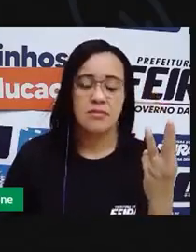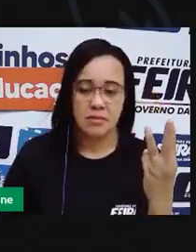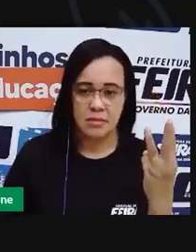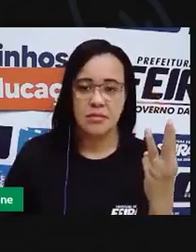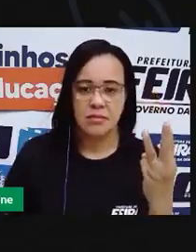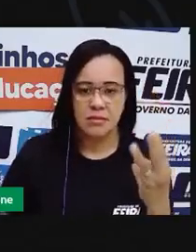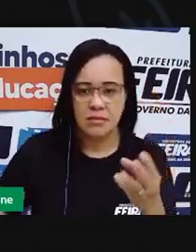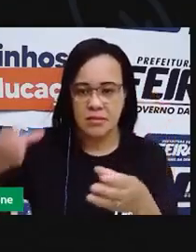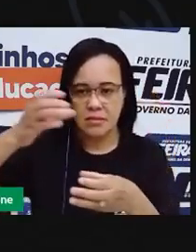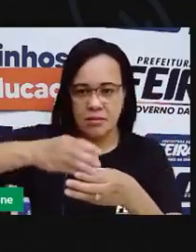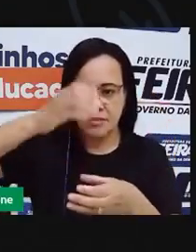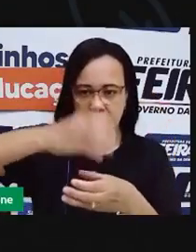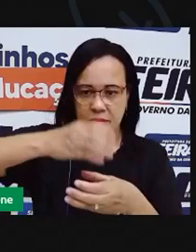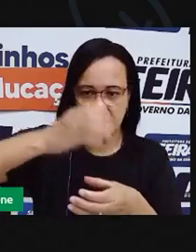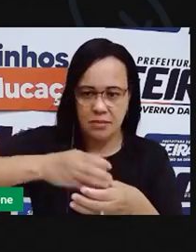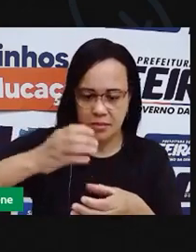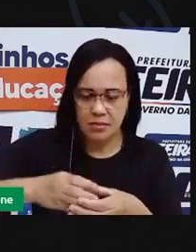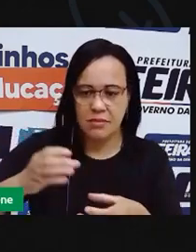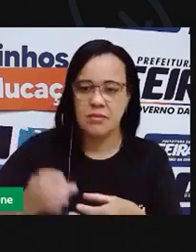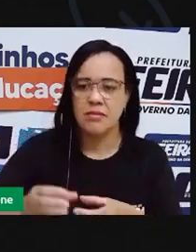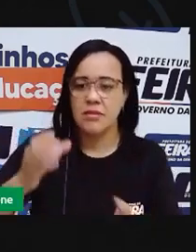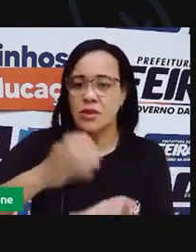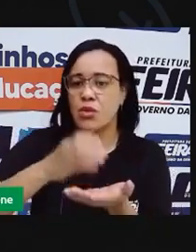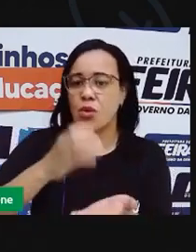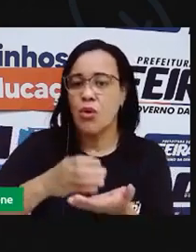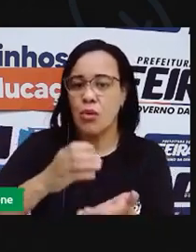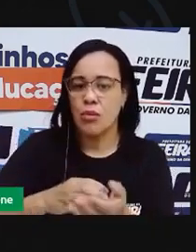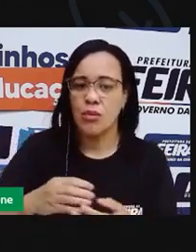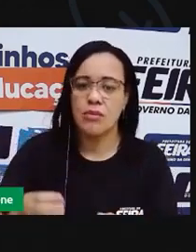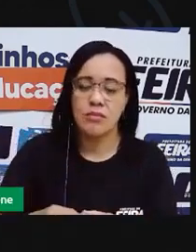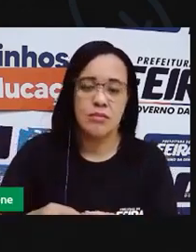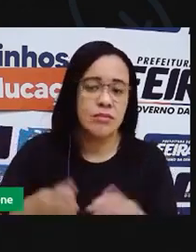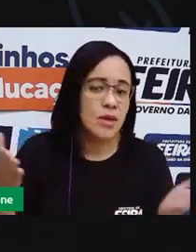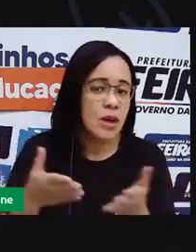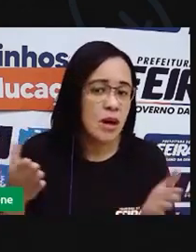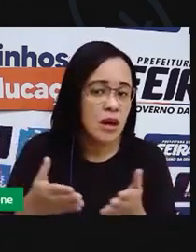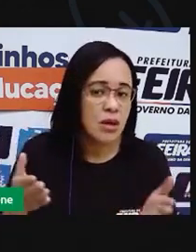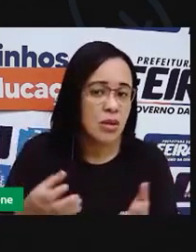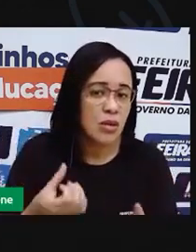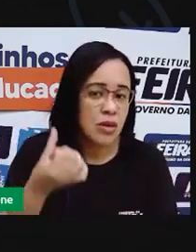vamos ver e agora em seis